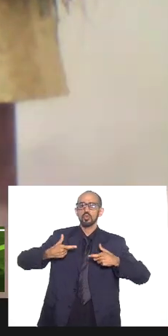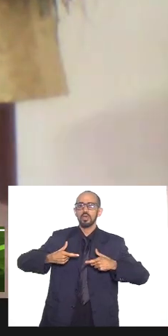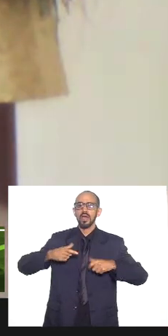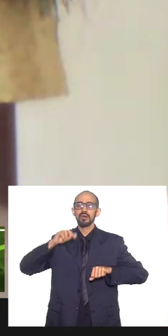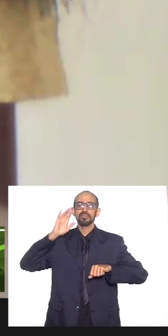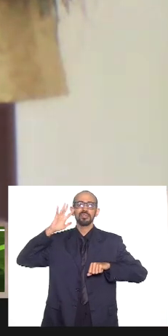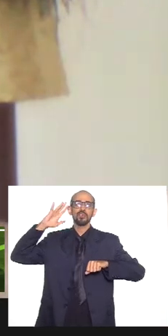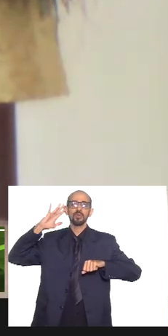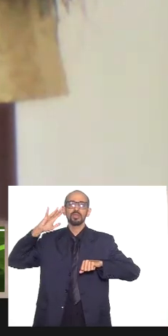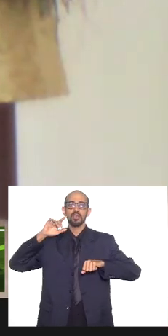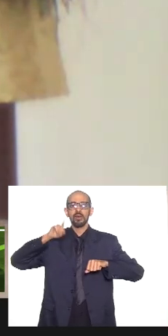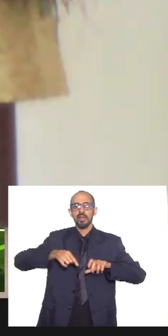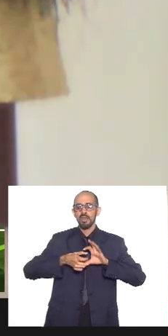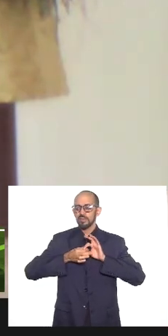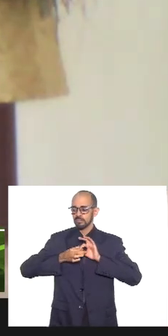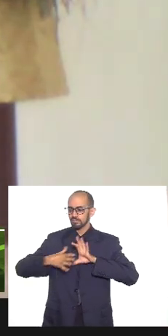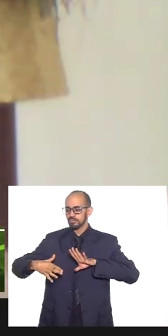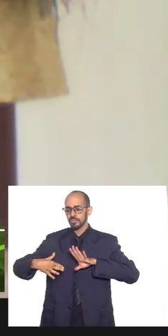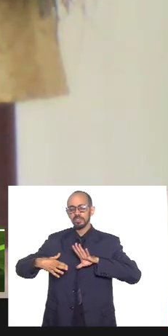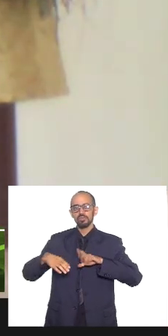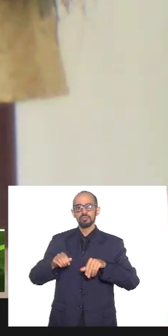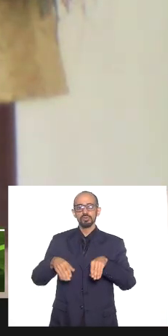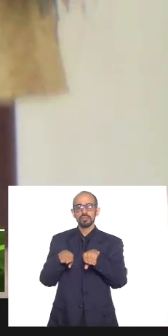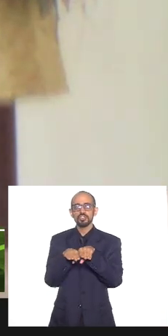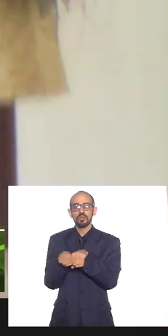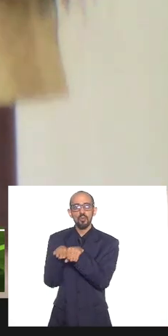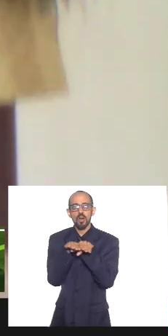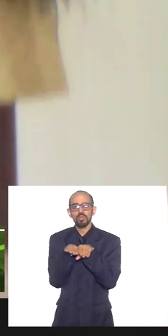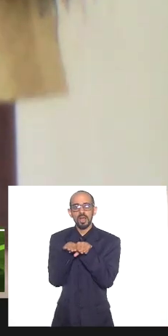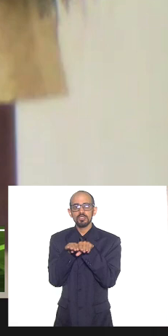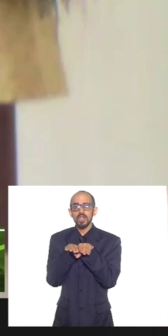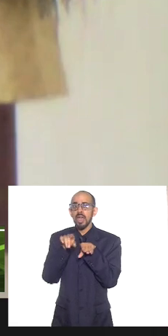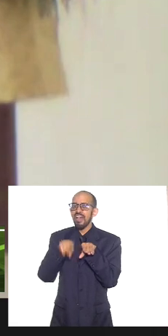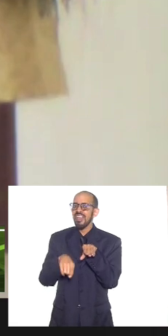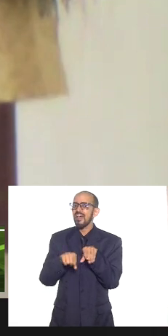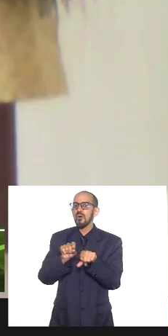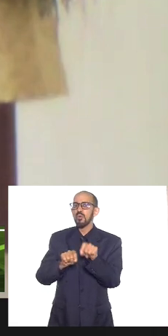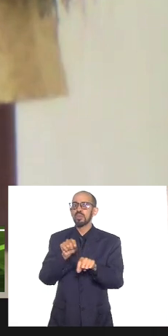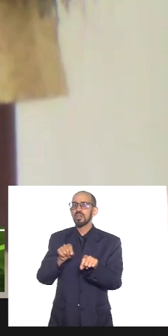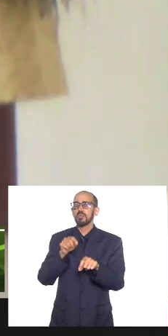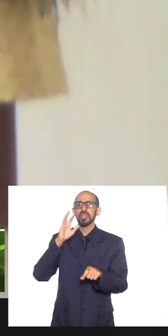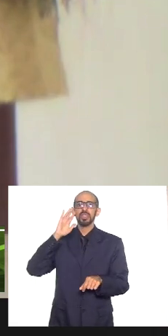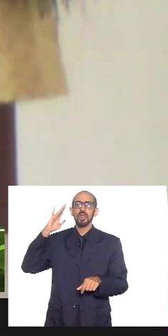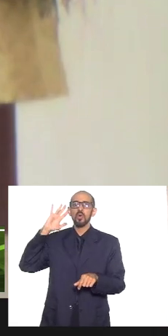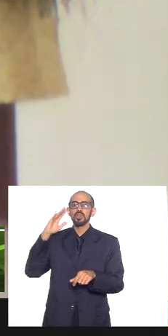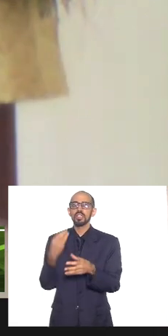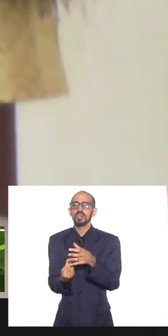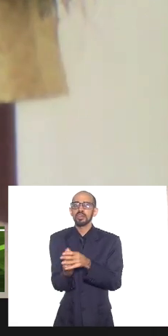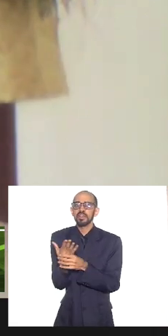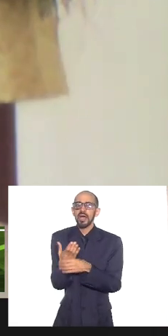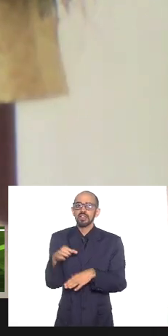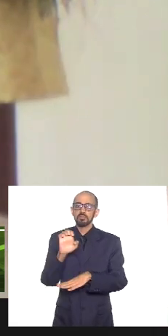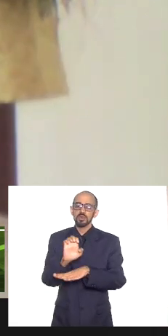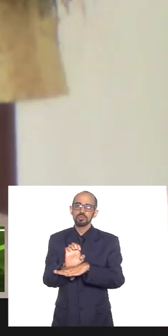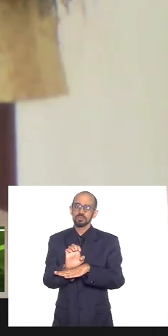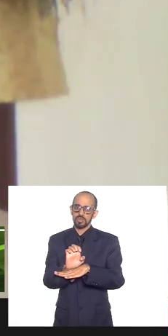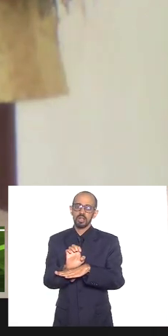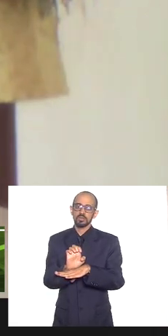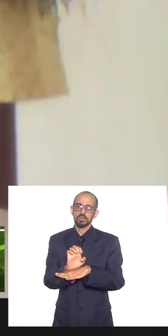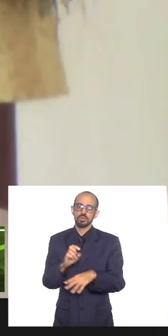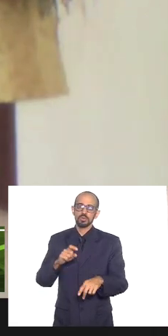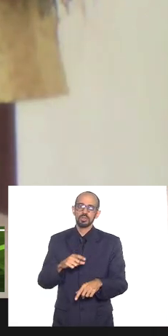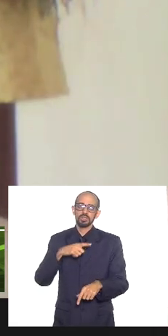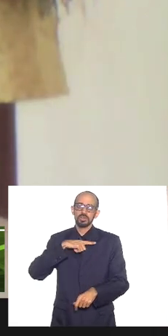de igualdade. São suposições que esse Estado criou e que a gente, que